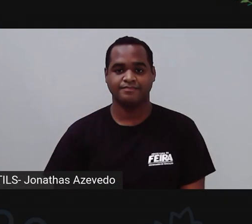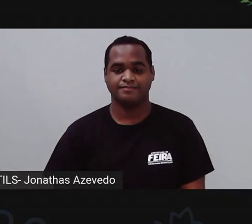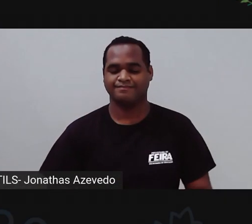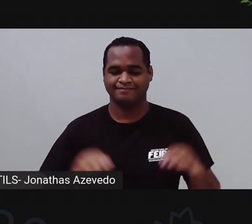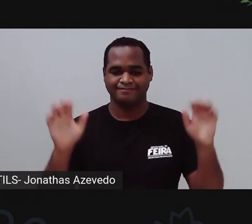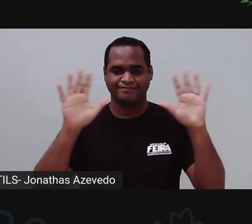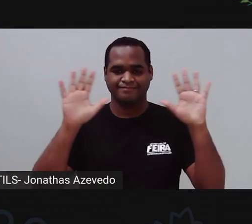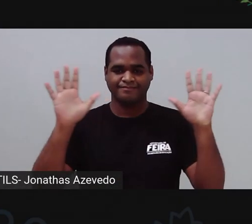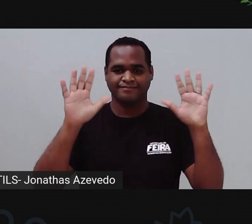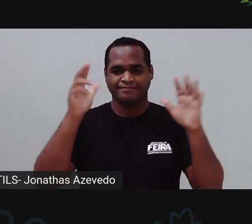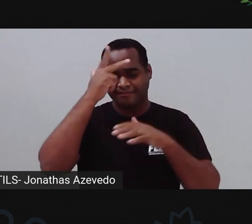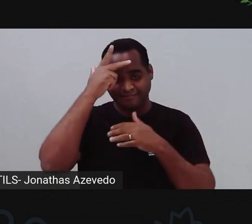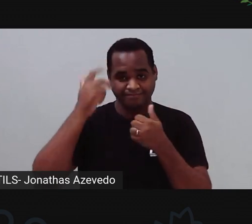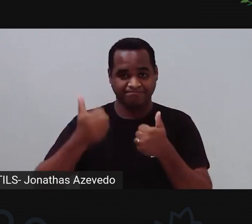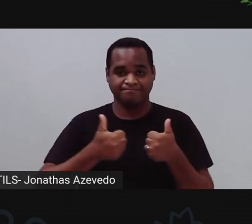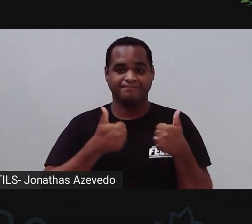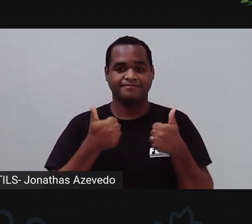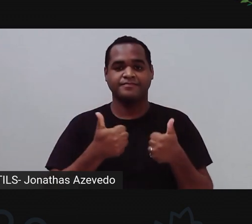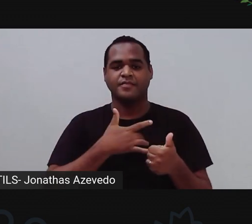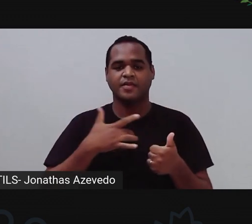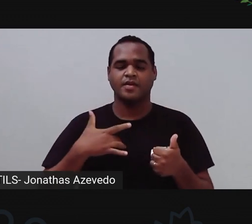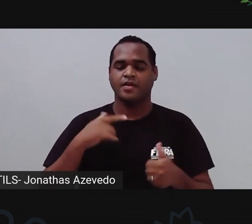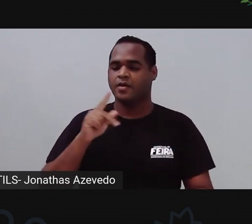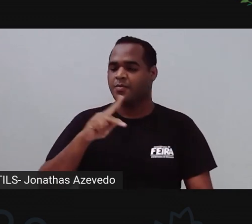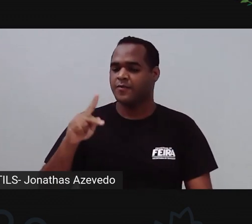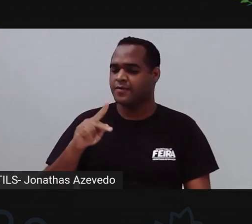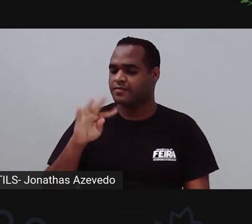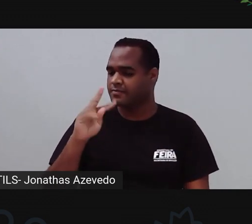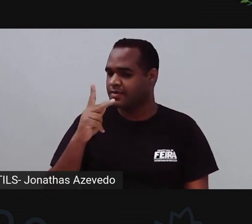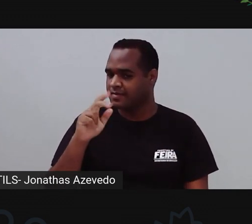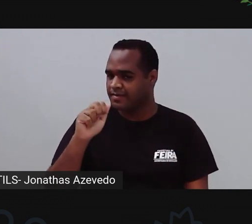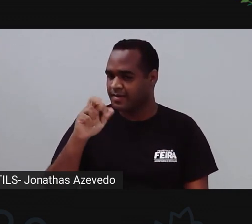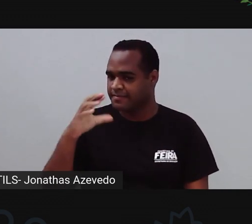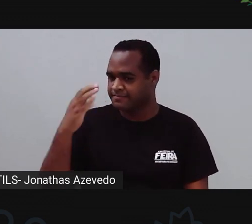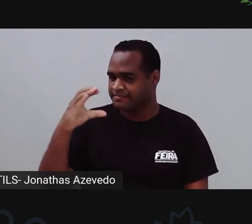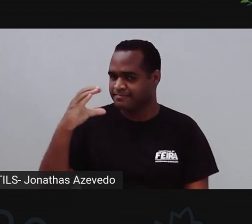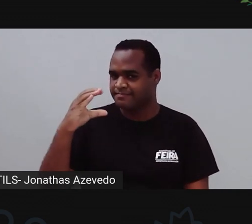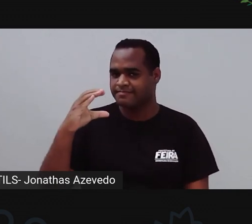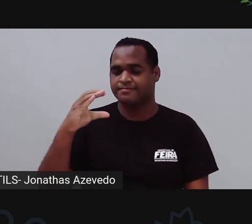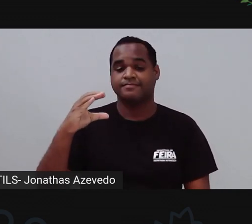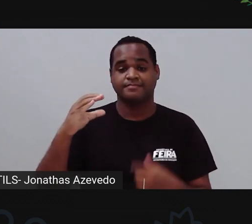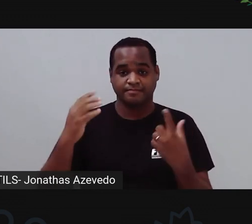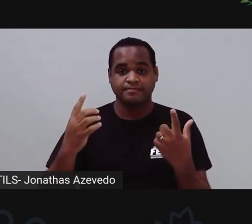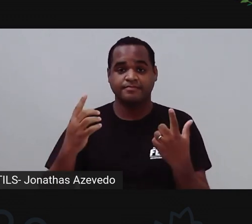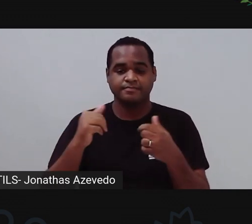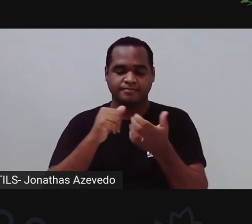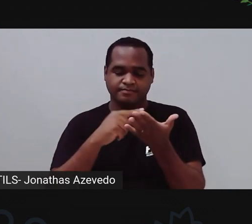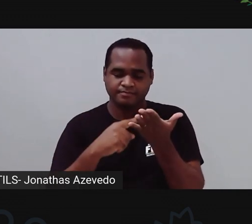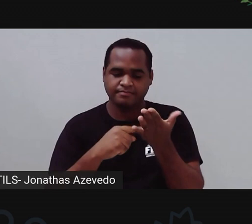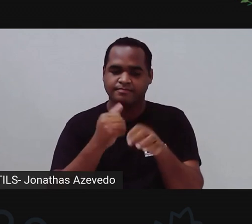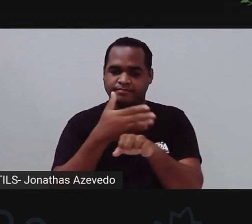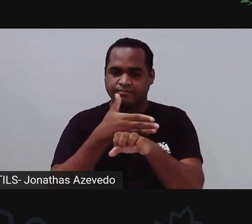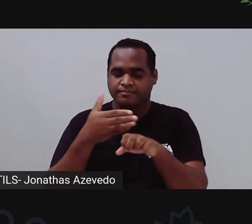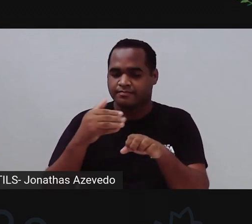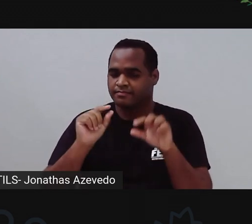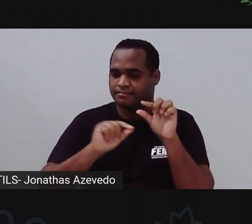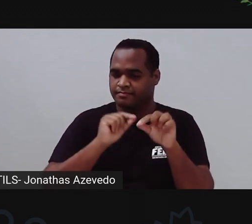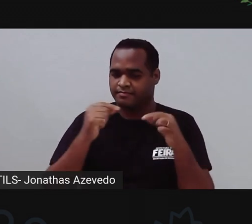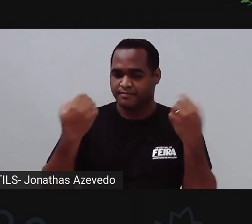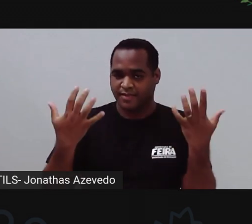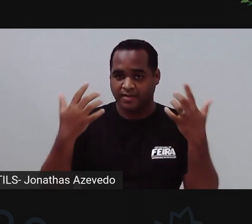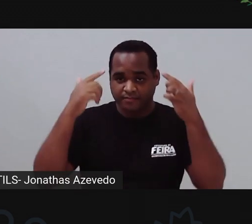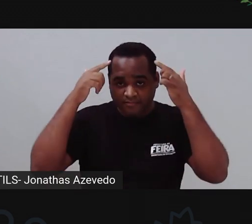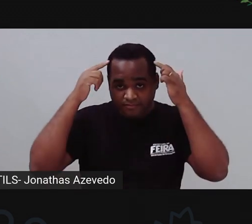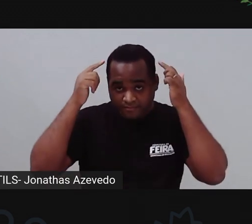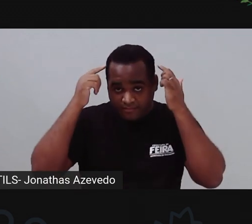Olá pessoal, tudo bem com vocês? Eu sou a professora Taira Santos de Ciências, sou mulher de pele clara, tenho cabelos castanho